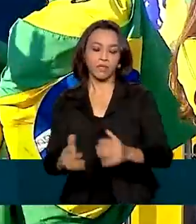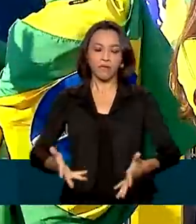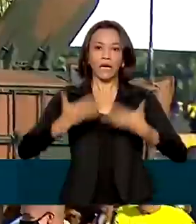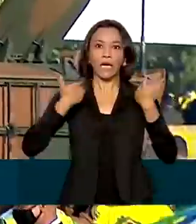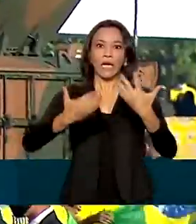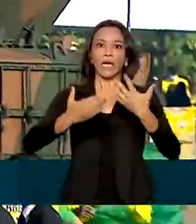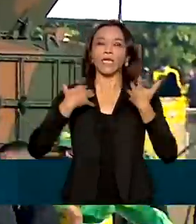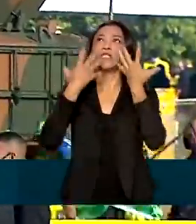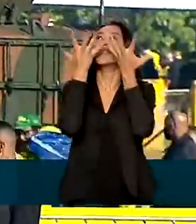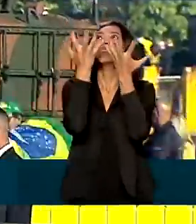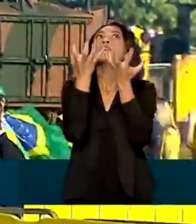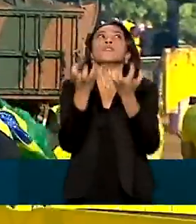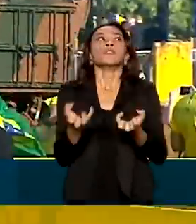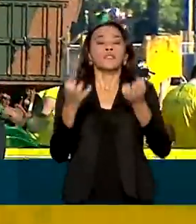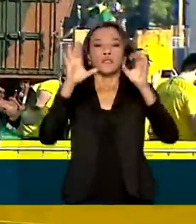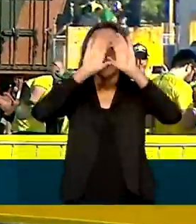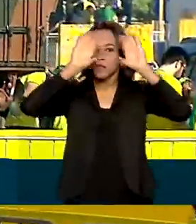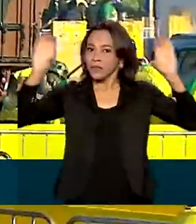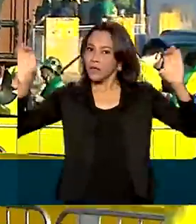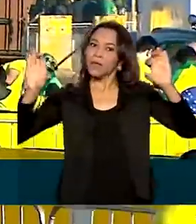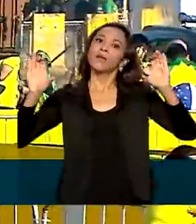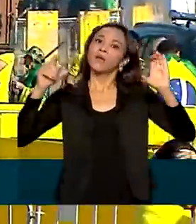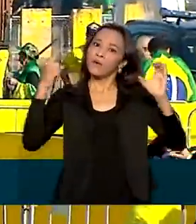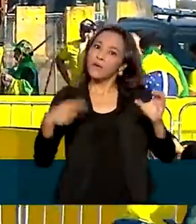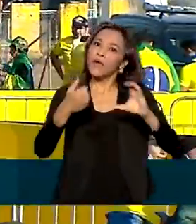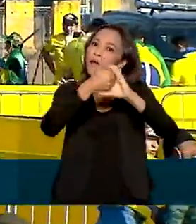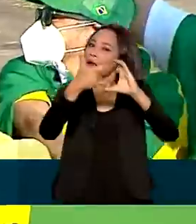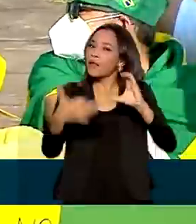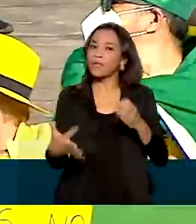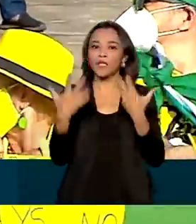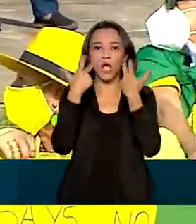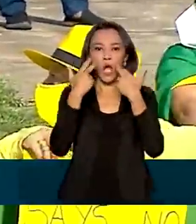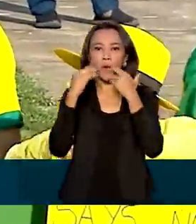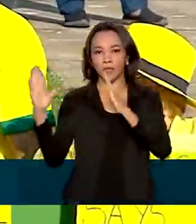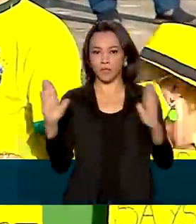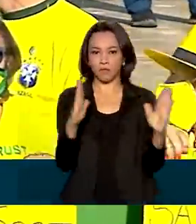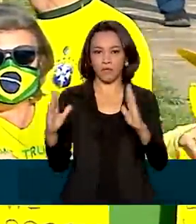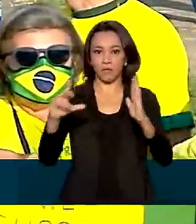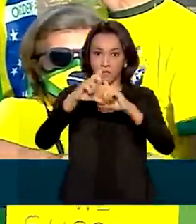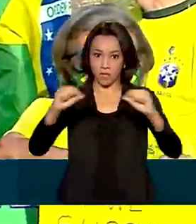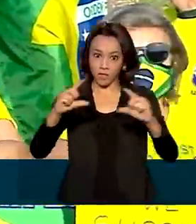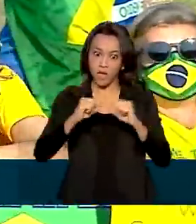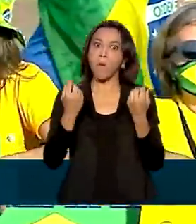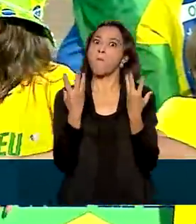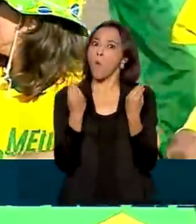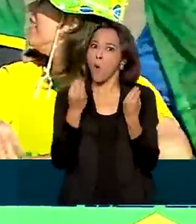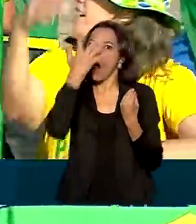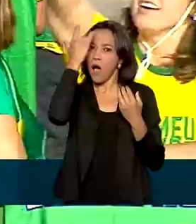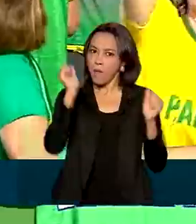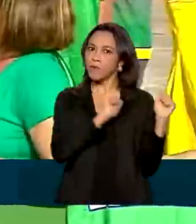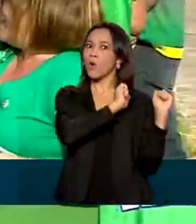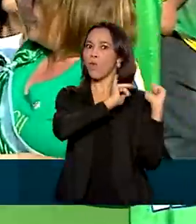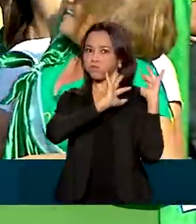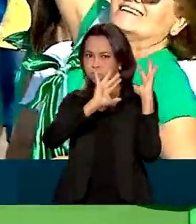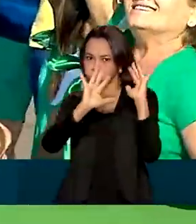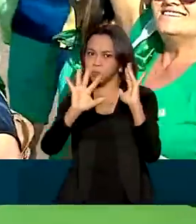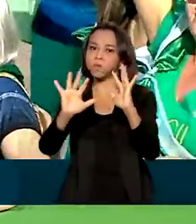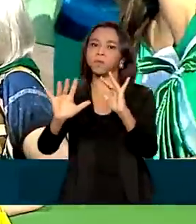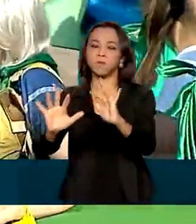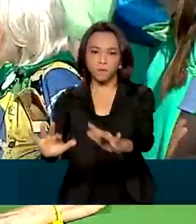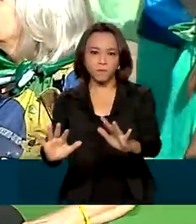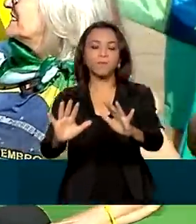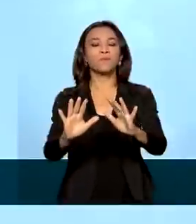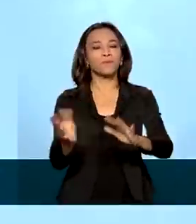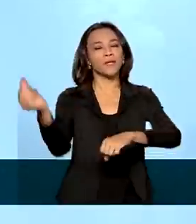quente e seco, característico desta época do ano em Brasília, muita gente participou das comemorações do Dia da Independência na